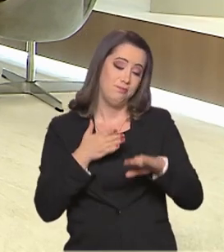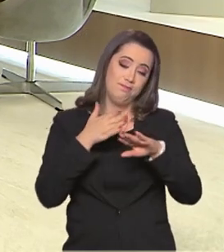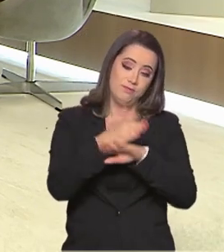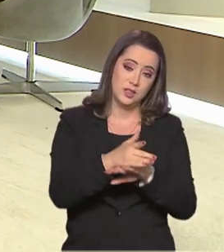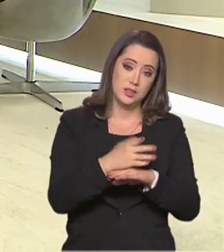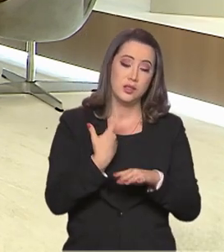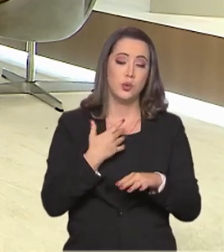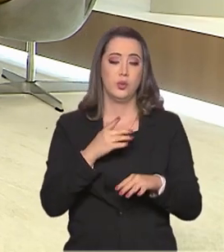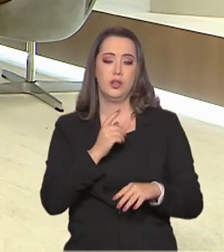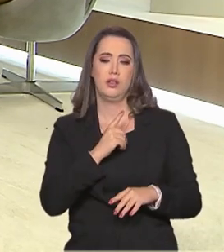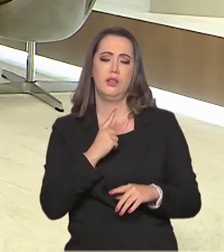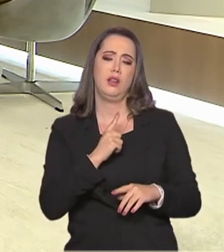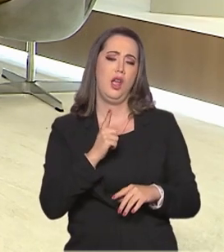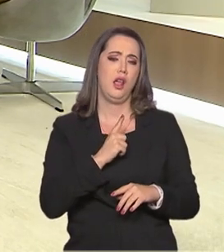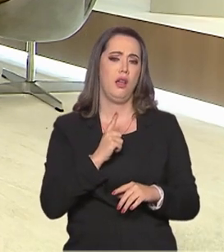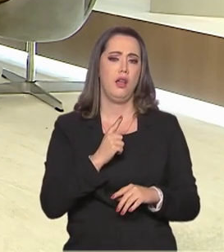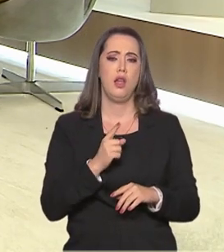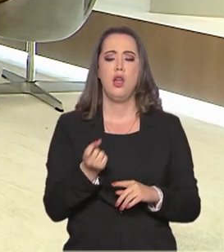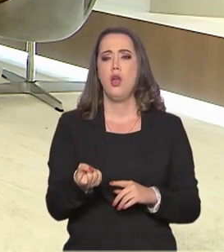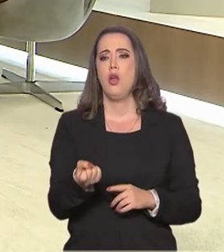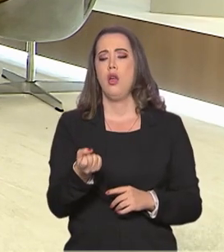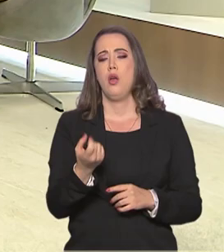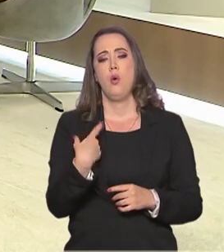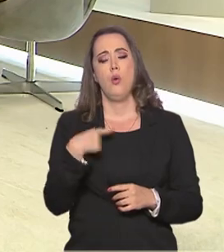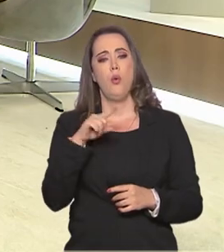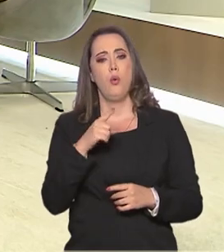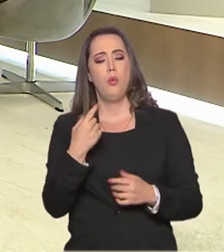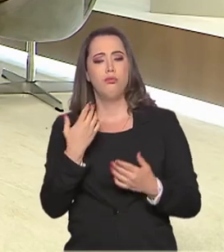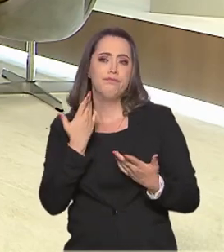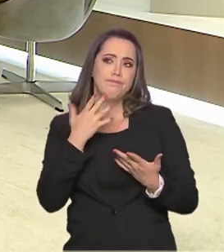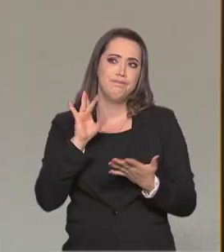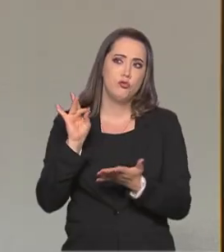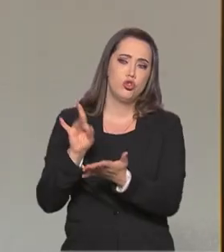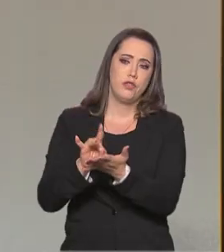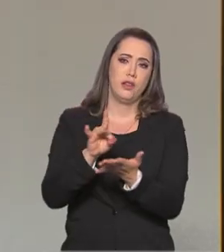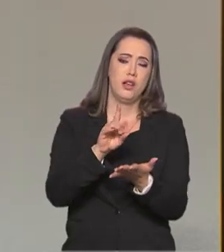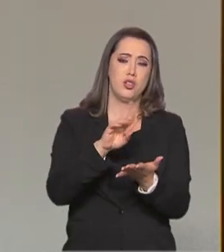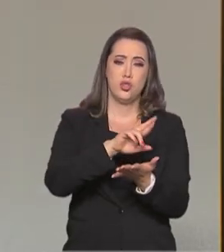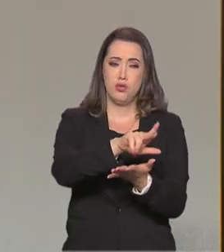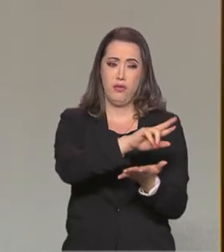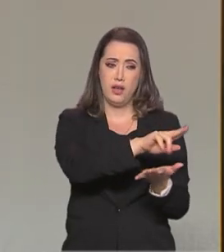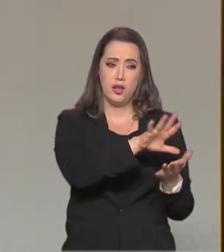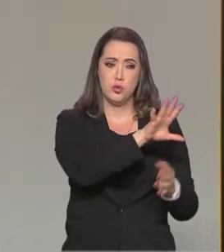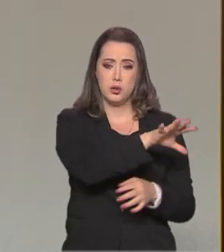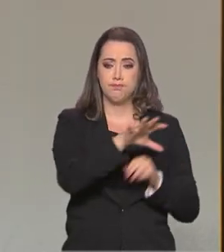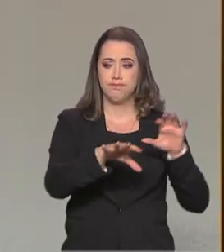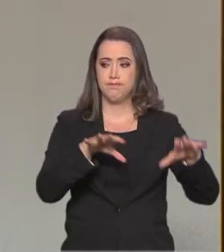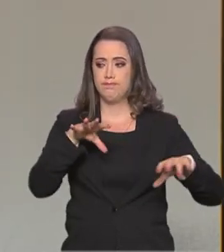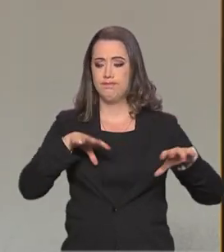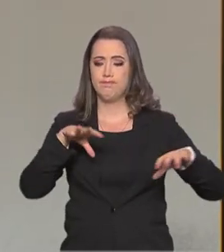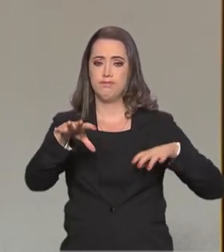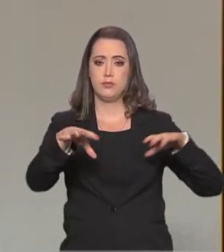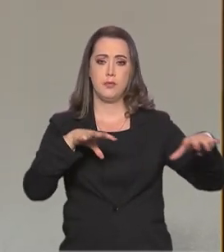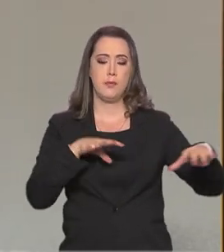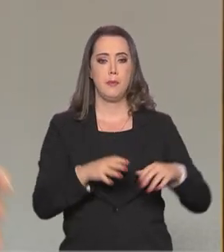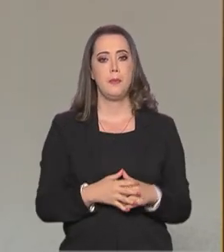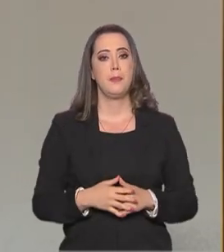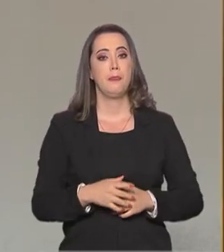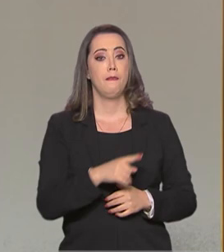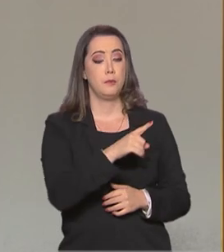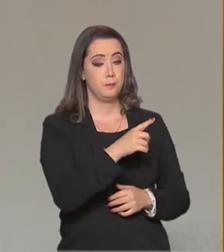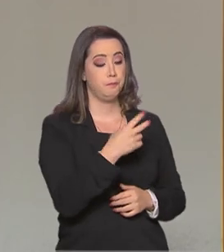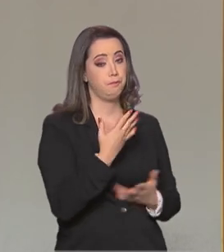um mundo paralelo para cada modalidade e ainda mais para cada atleta. Secretário, o senhor falou dessa questão do apoio